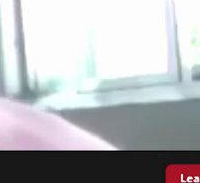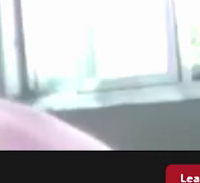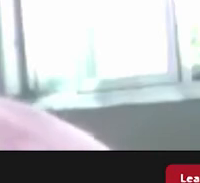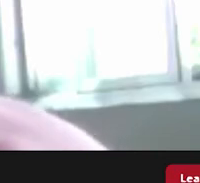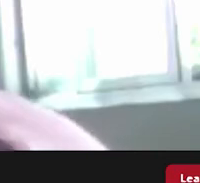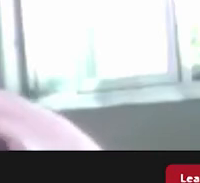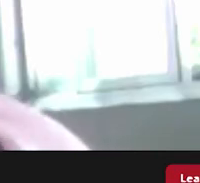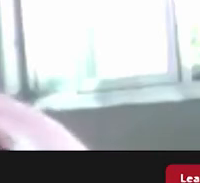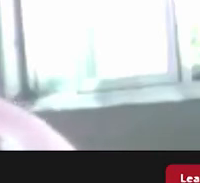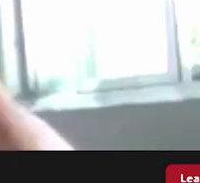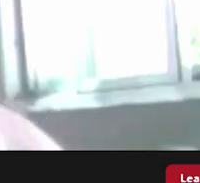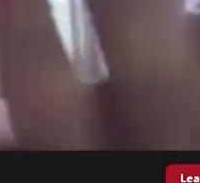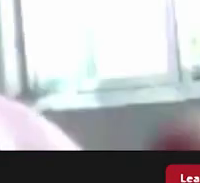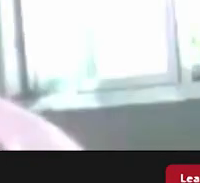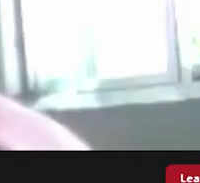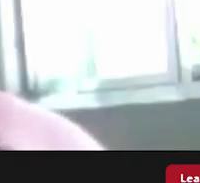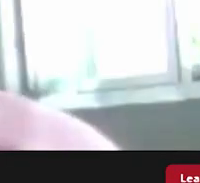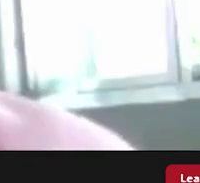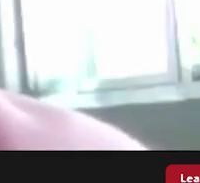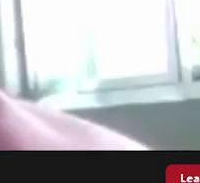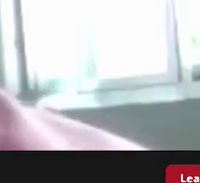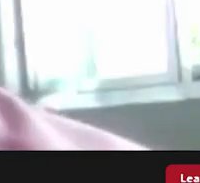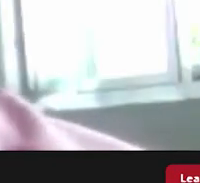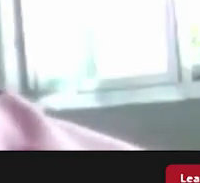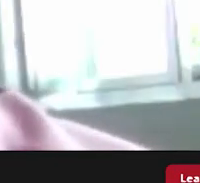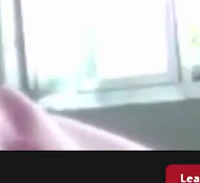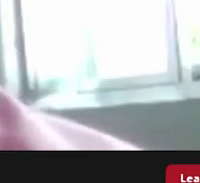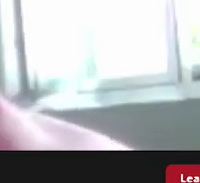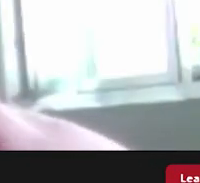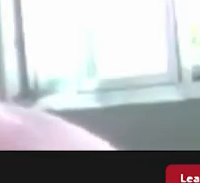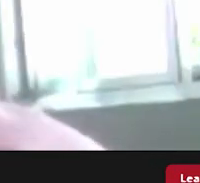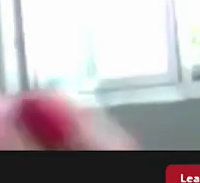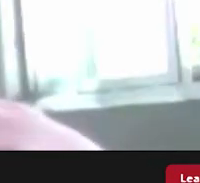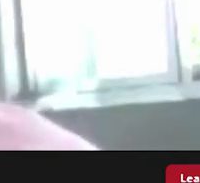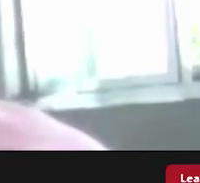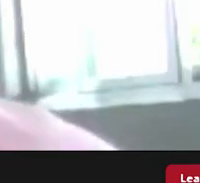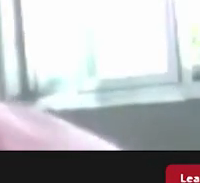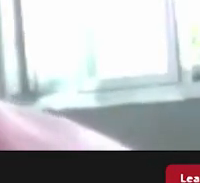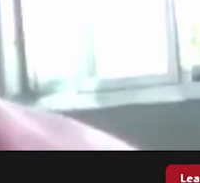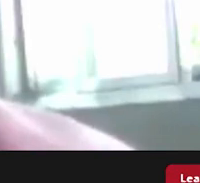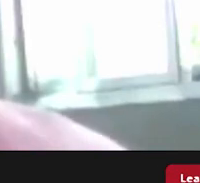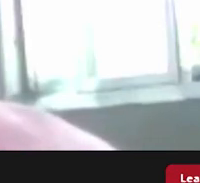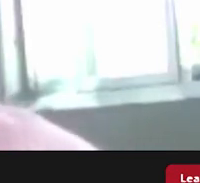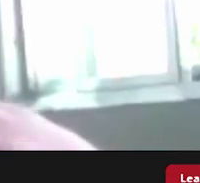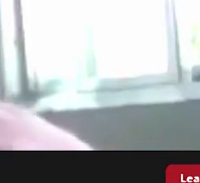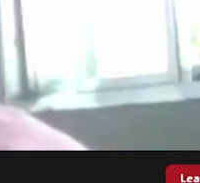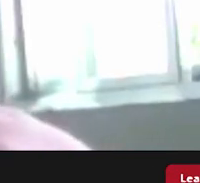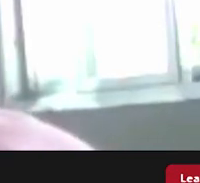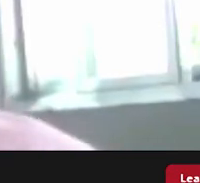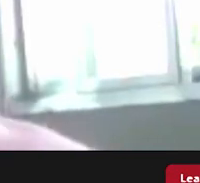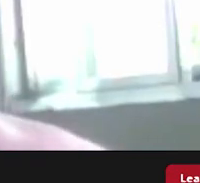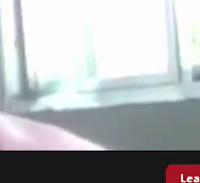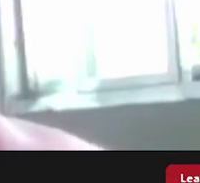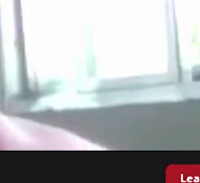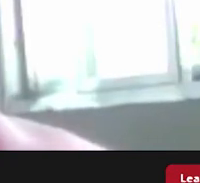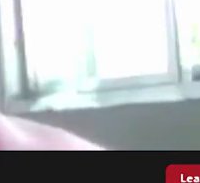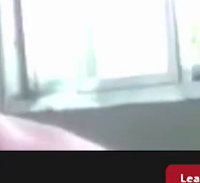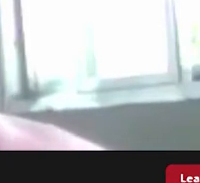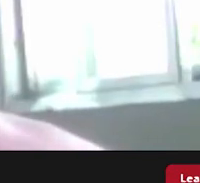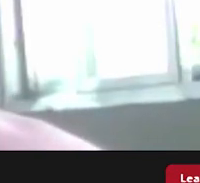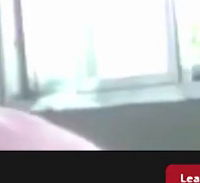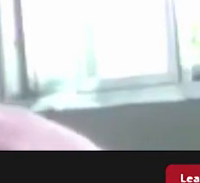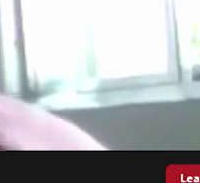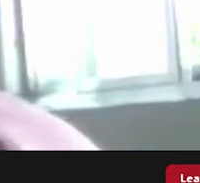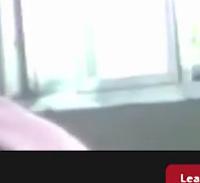tombados a gente fez todos aqui estão convidados inclusive a conhecer esse projeto que é o glória.arte